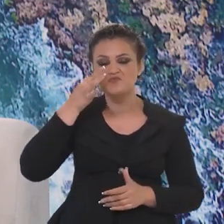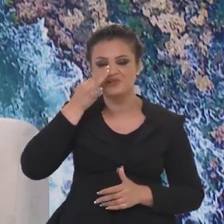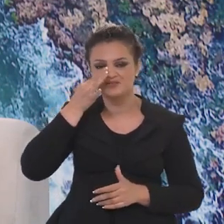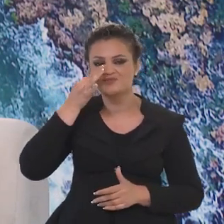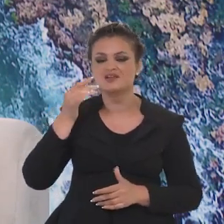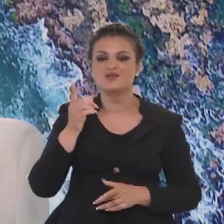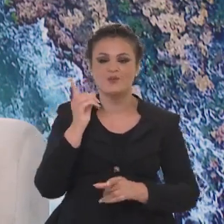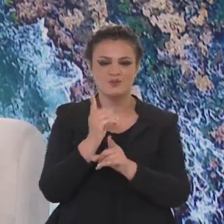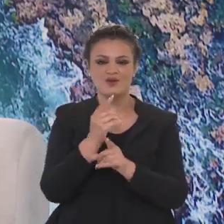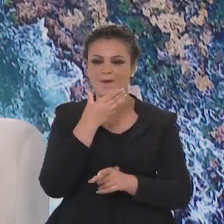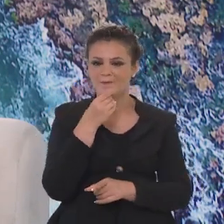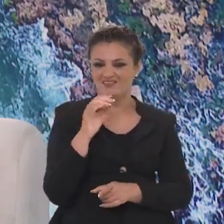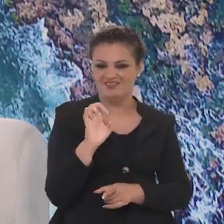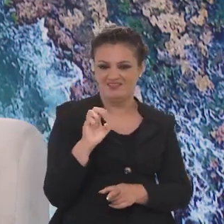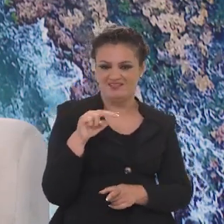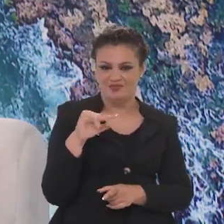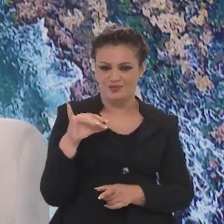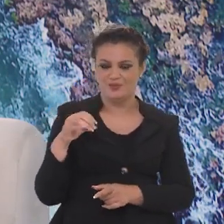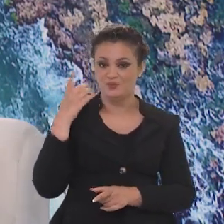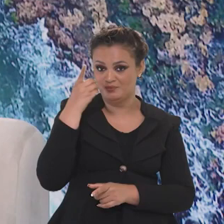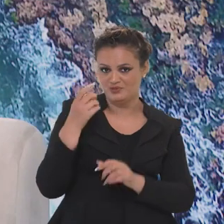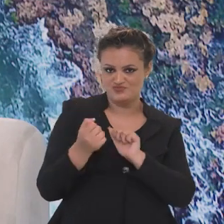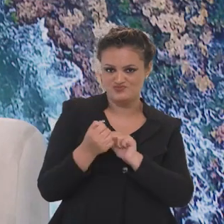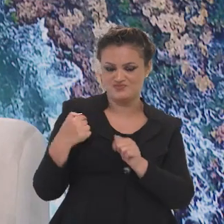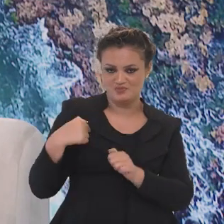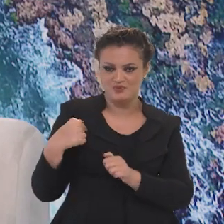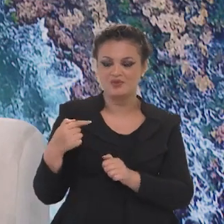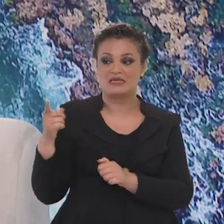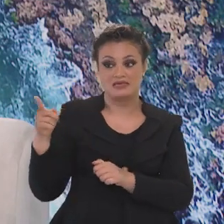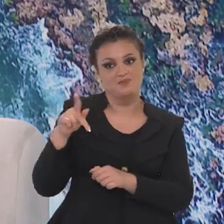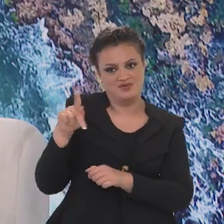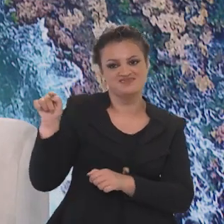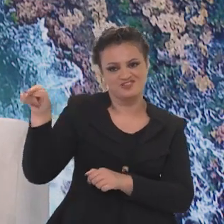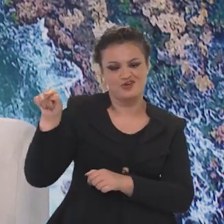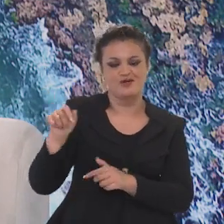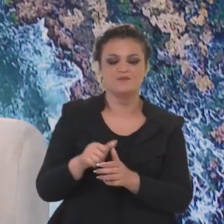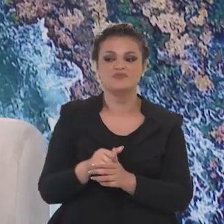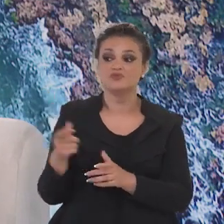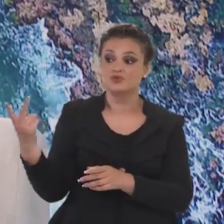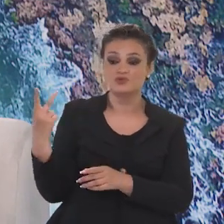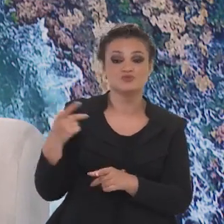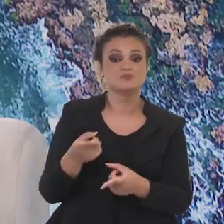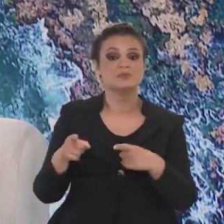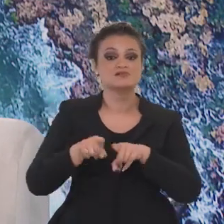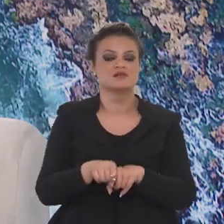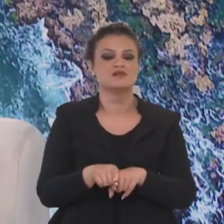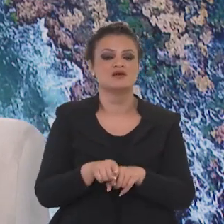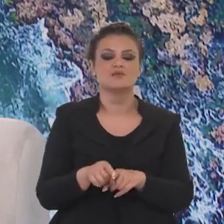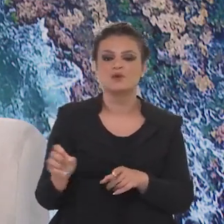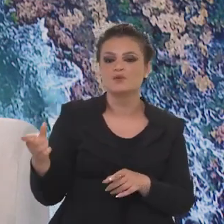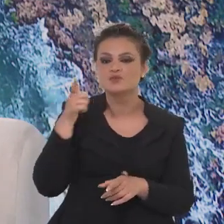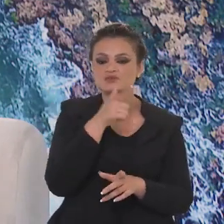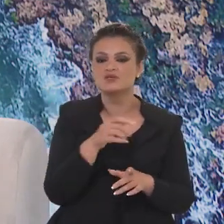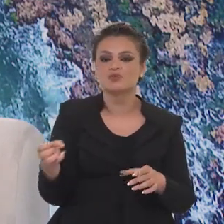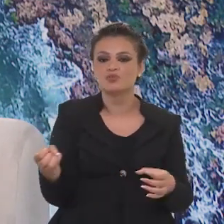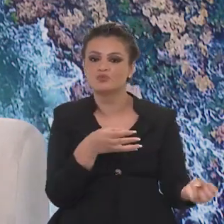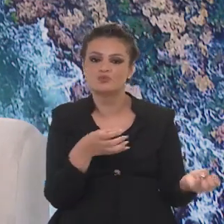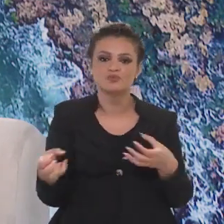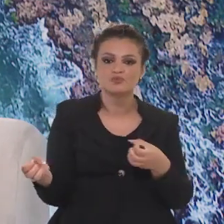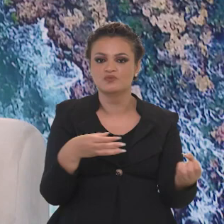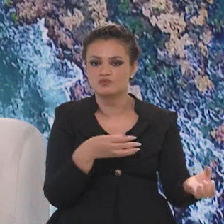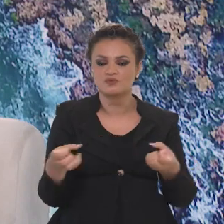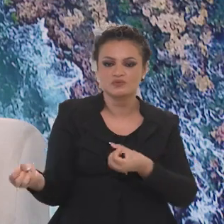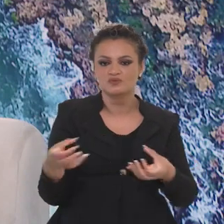encontrei o nosso amigo Enio Werner, que foi deputado comigo, hoje é o presidente da Itaipu. E a gente fez uma parceria de inovação,